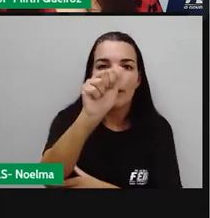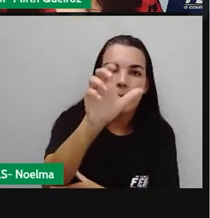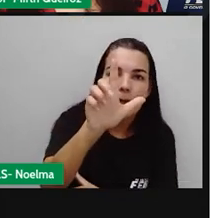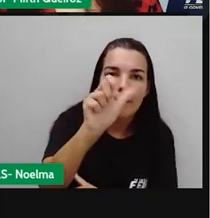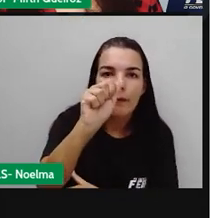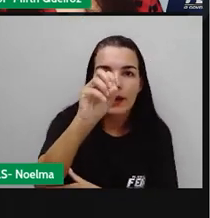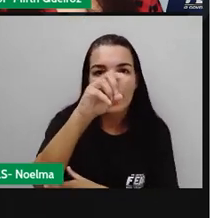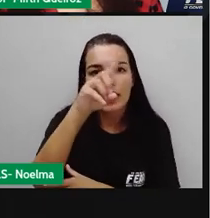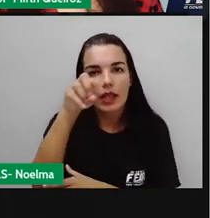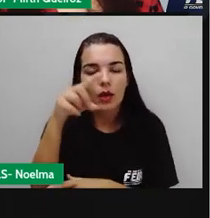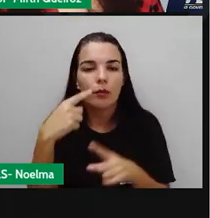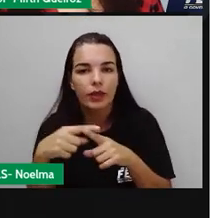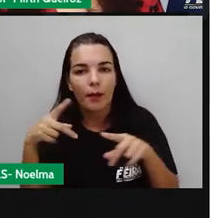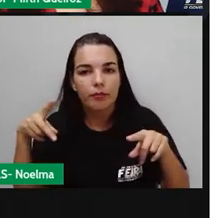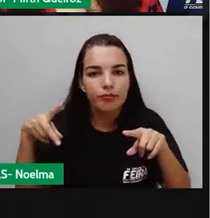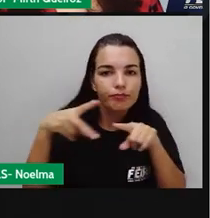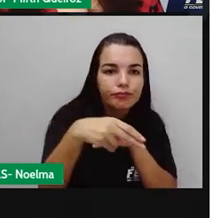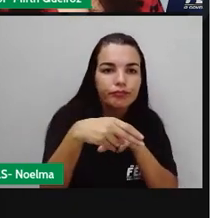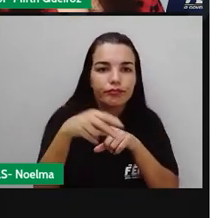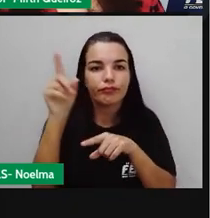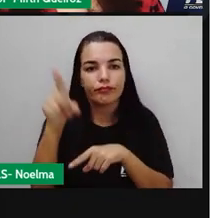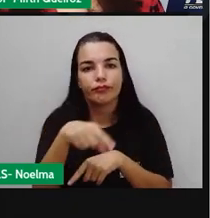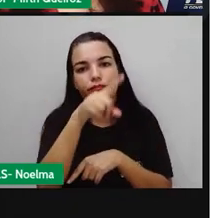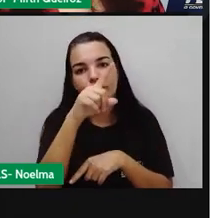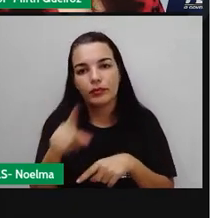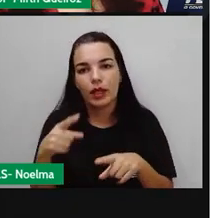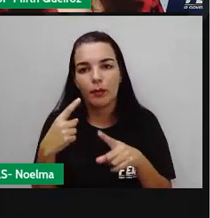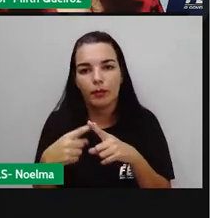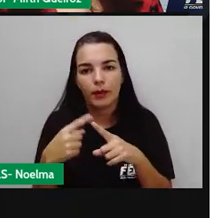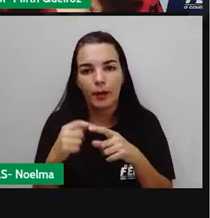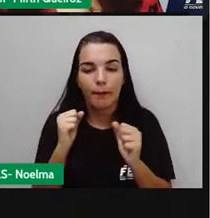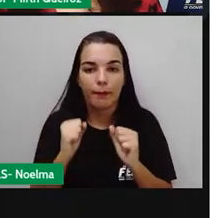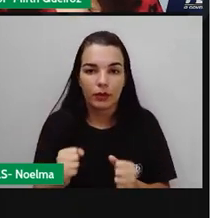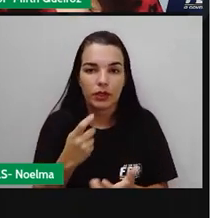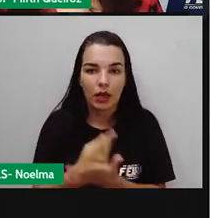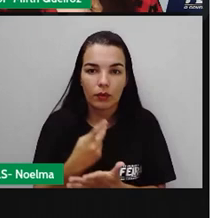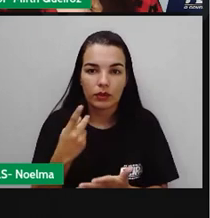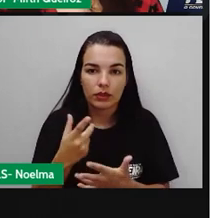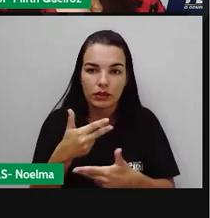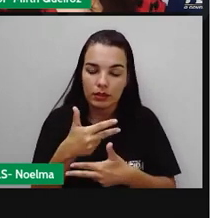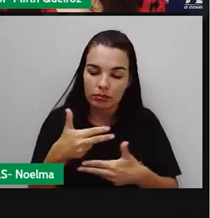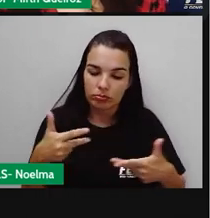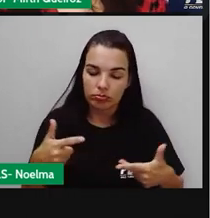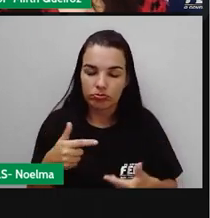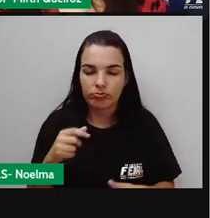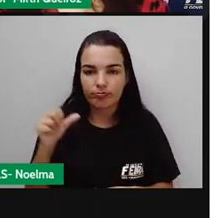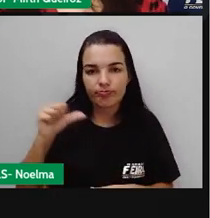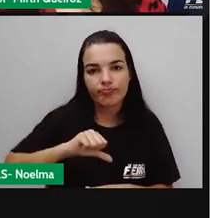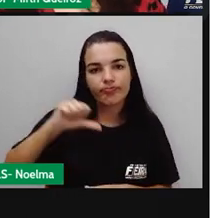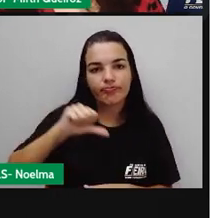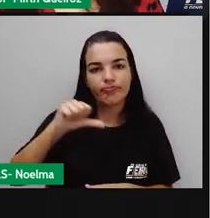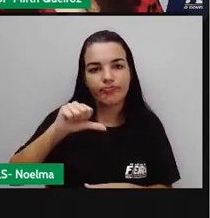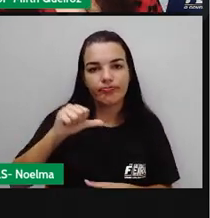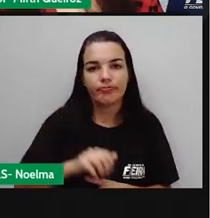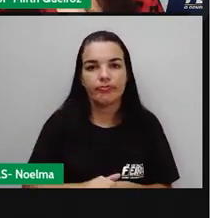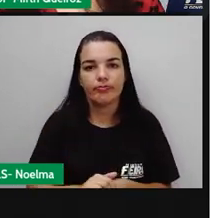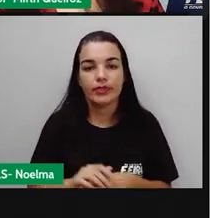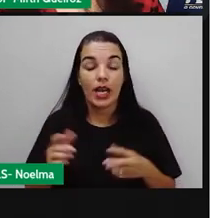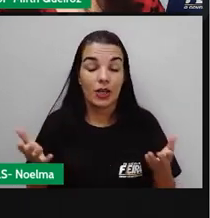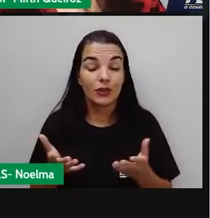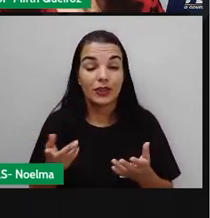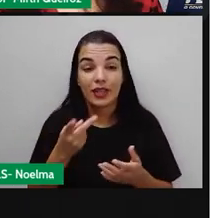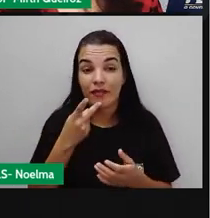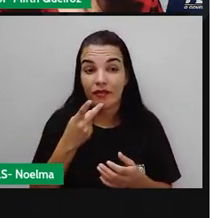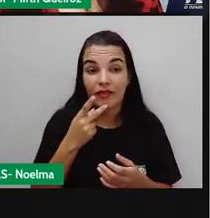proibida, que pode causar estragos incalculáveis. Então, falaremos